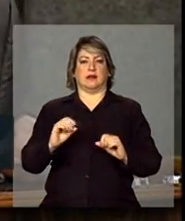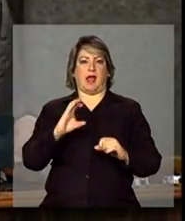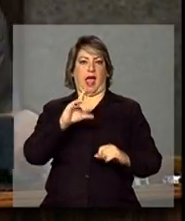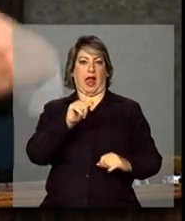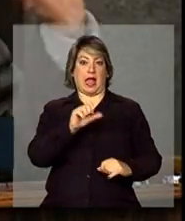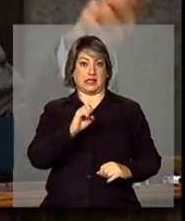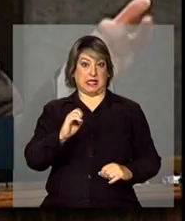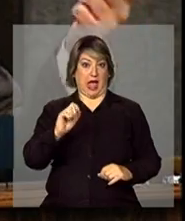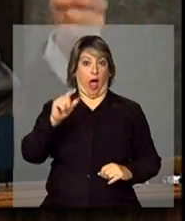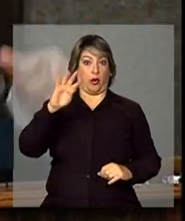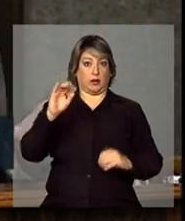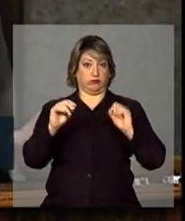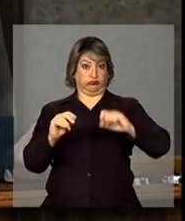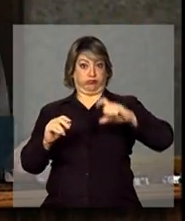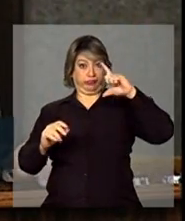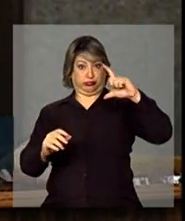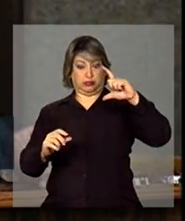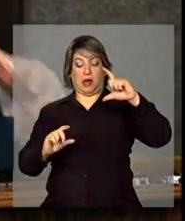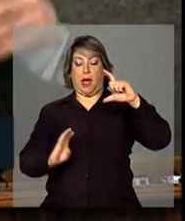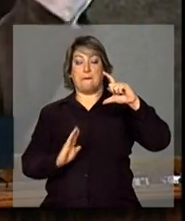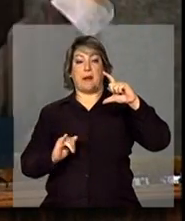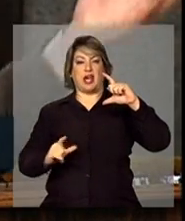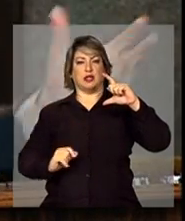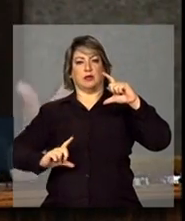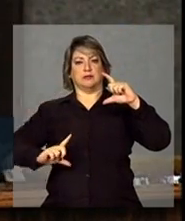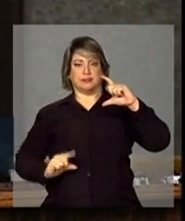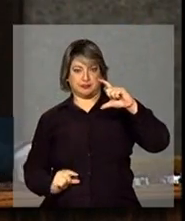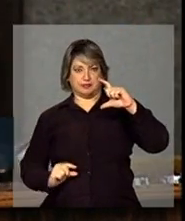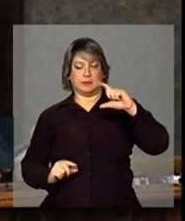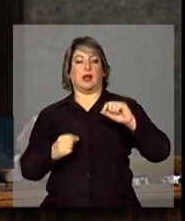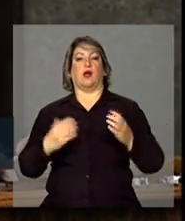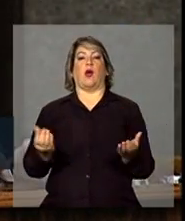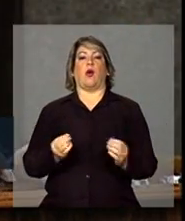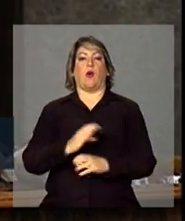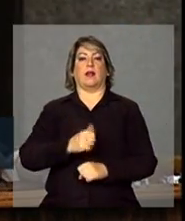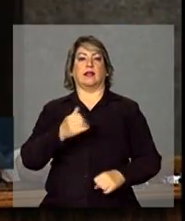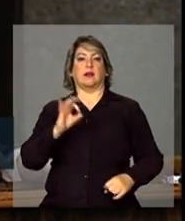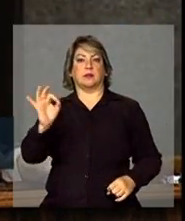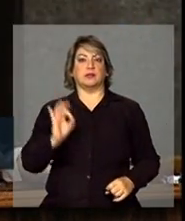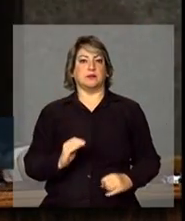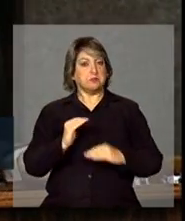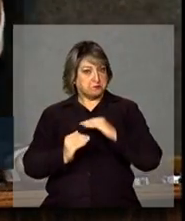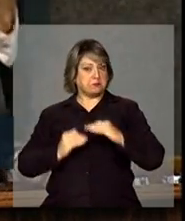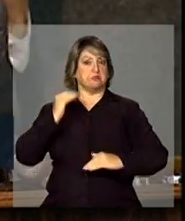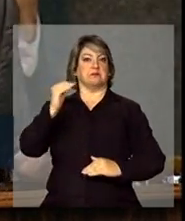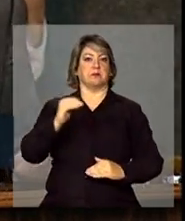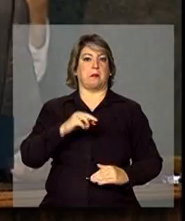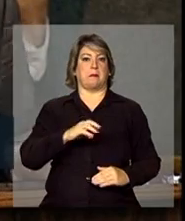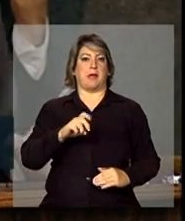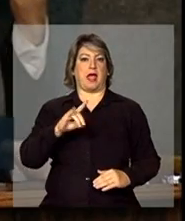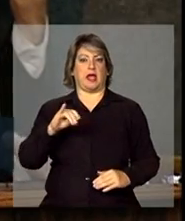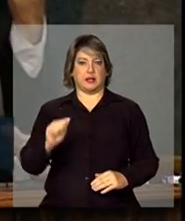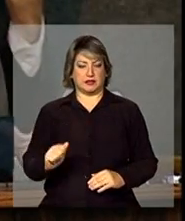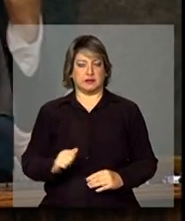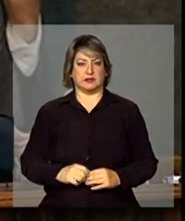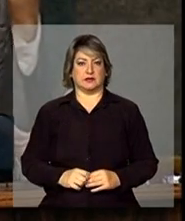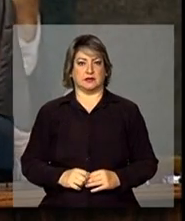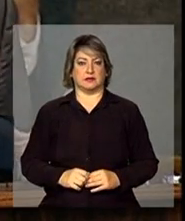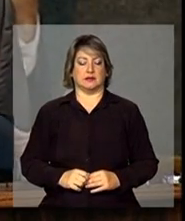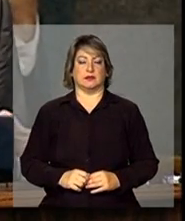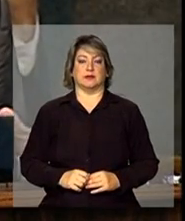classe baixa para ser maior do que a classe baixa, com uma expansão de 10 pontos percentuais na classe média. Ora, o que